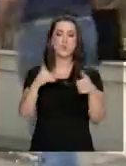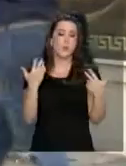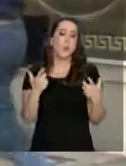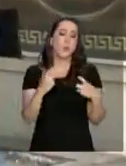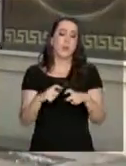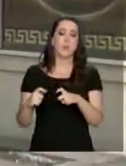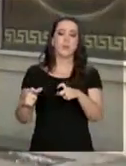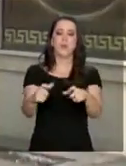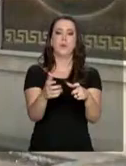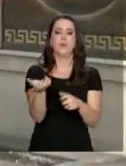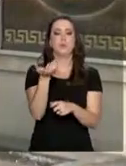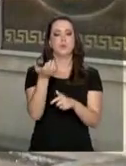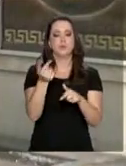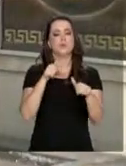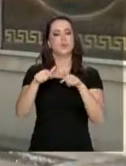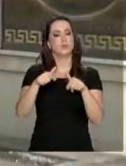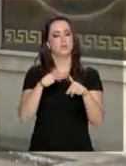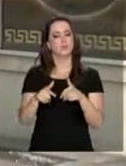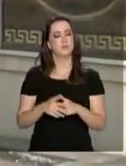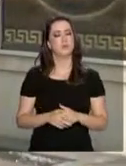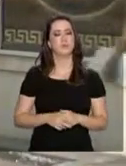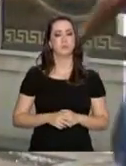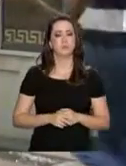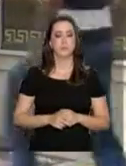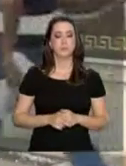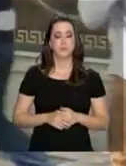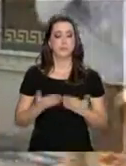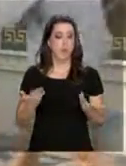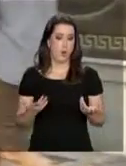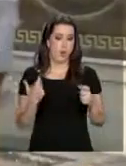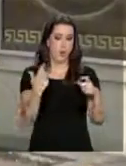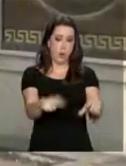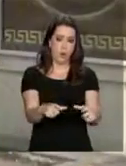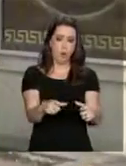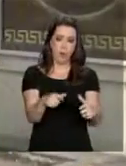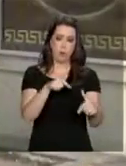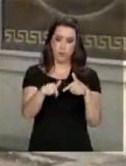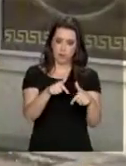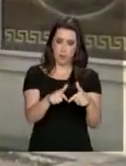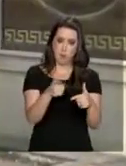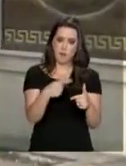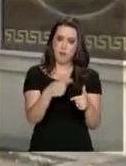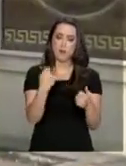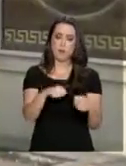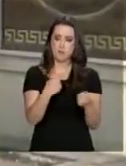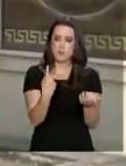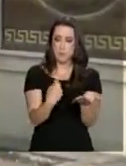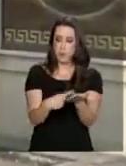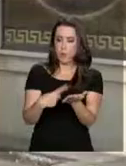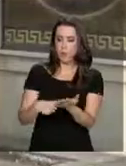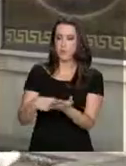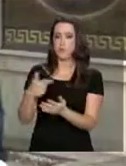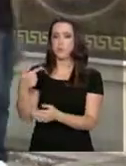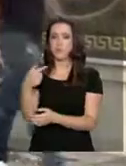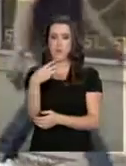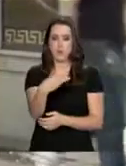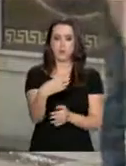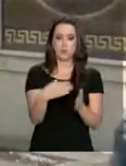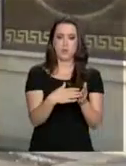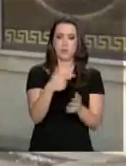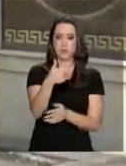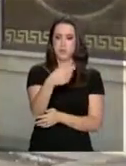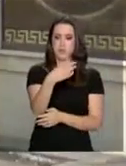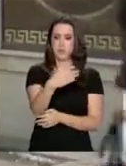localidades onde pretendem exercer a profissão. A alocação deve ser feita nos dias 23 e 24 de janeiro.